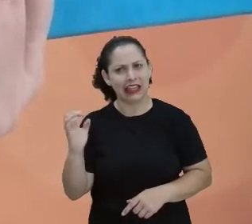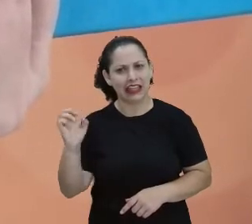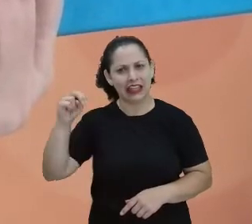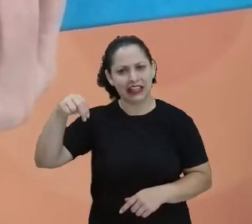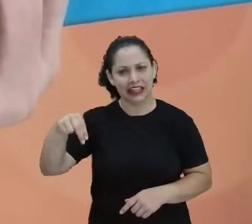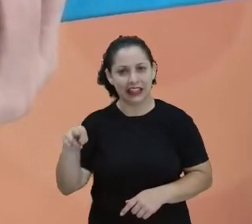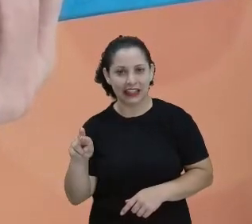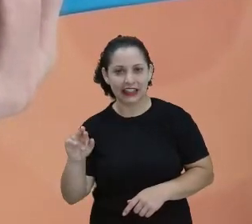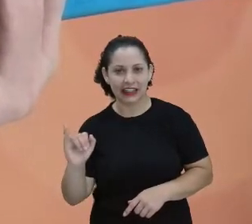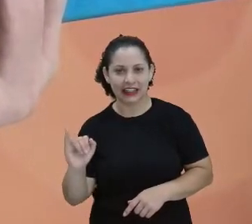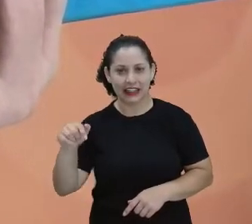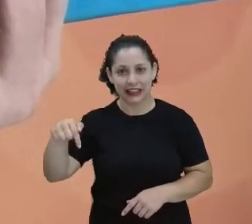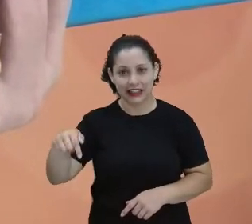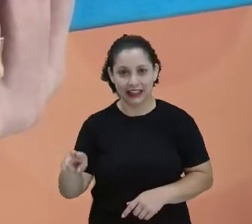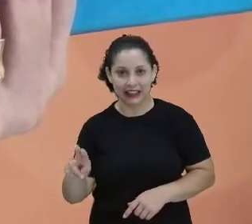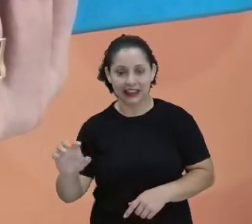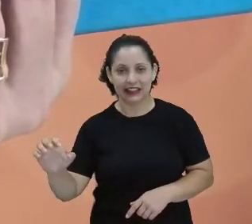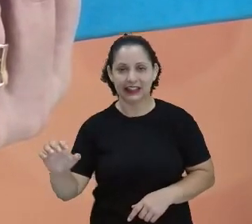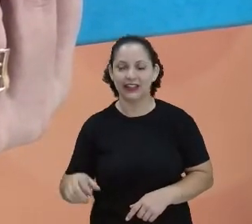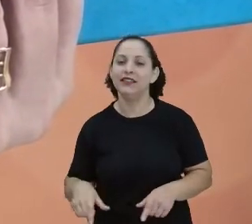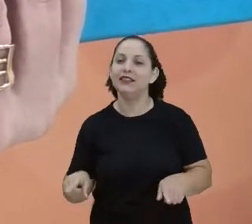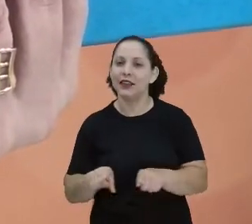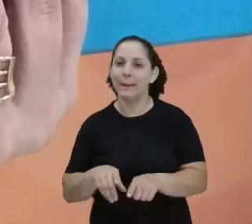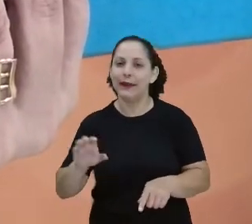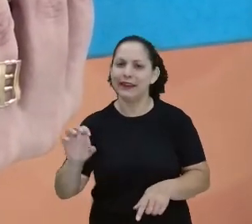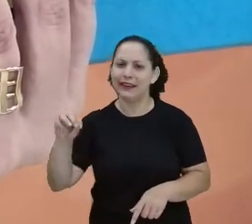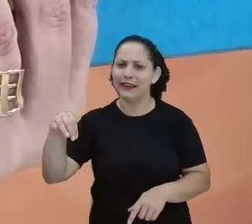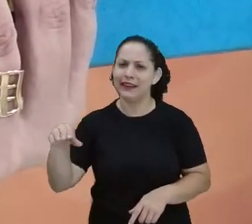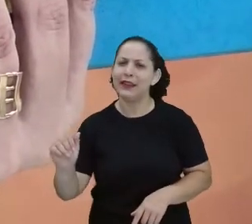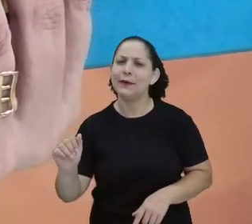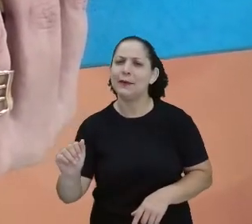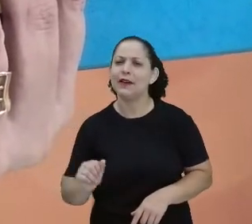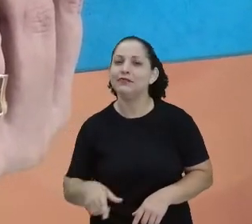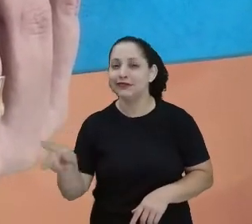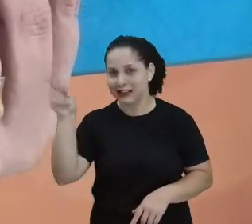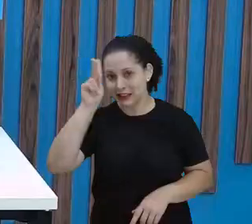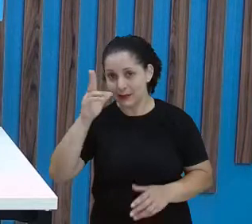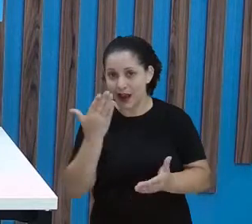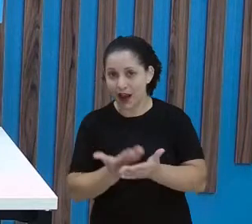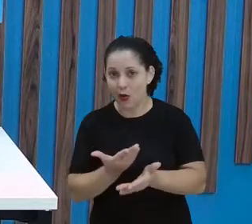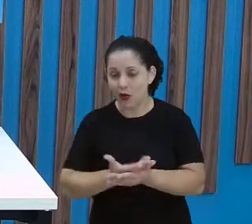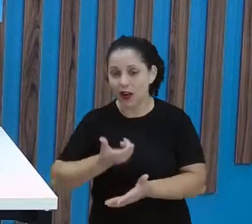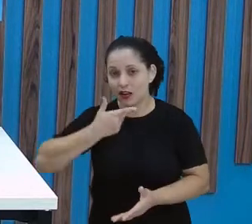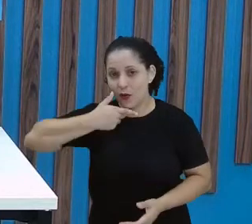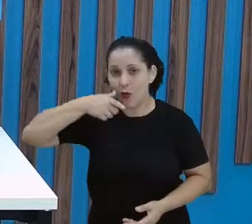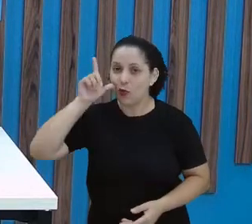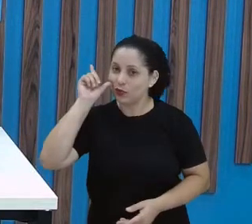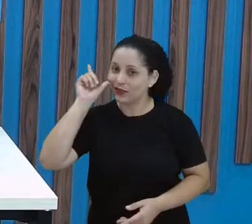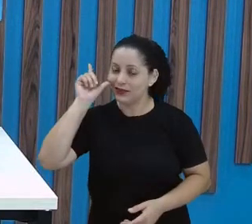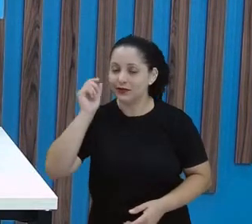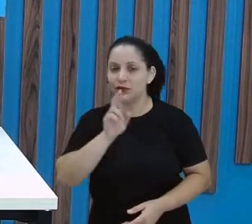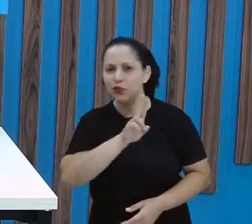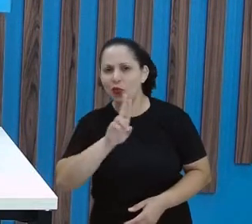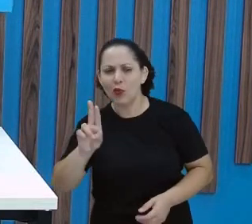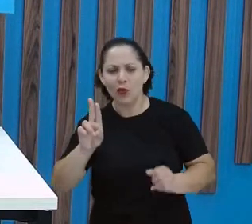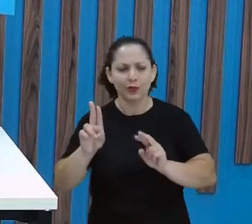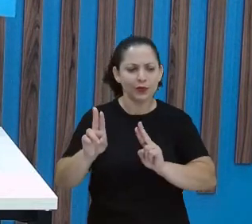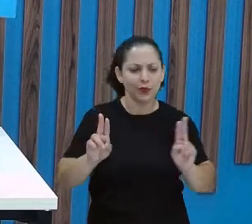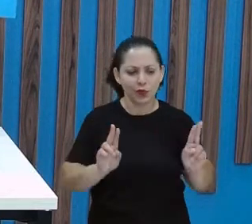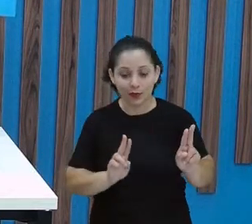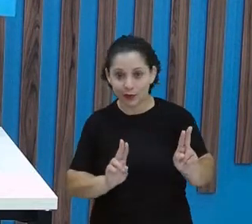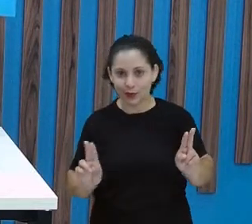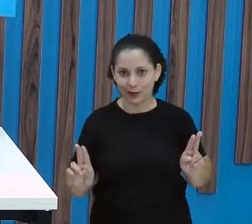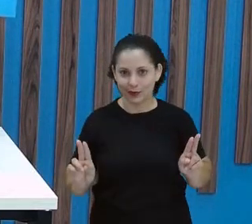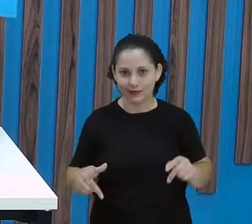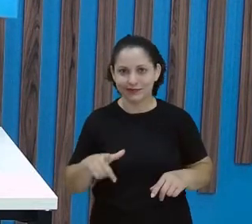Josi? Tenho. E Ema também. E agora? Mas lembra da aula de ontem que a gente falou dos nomes? Que tem nome